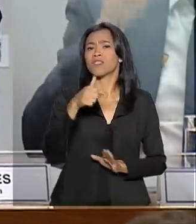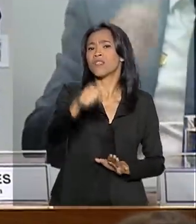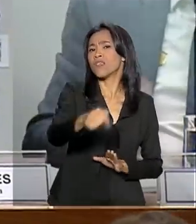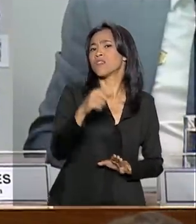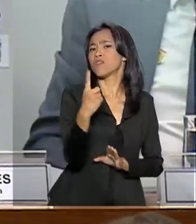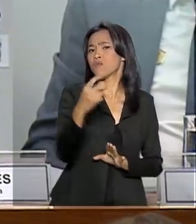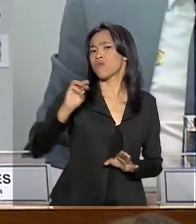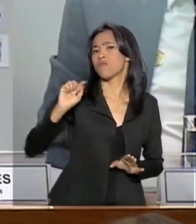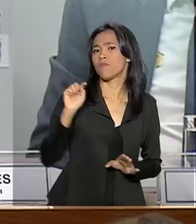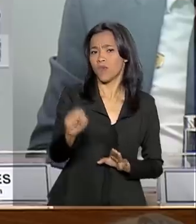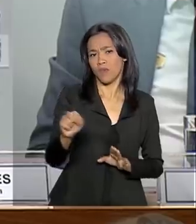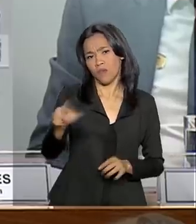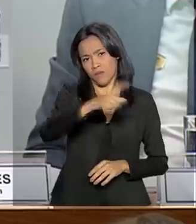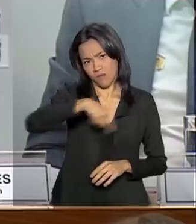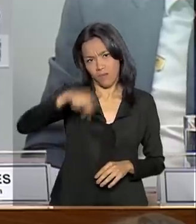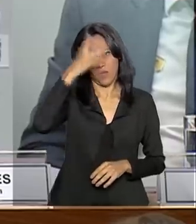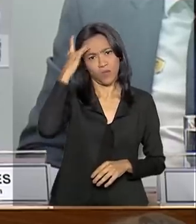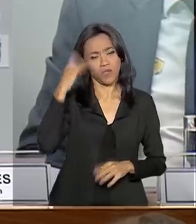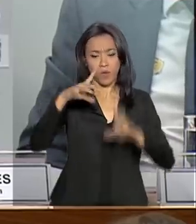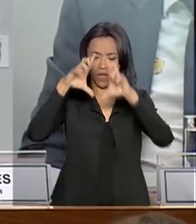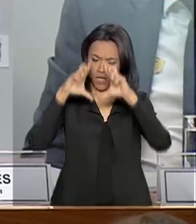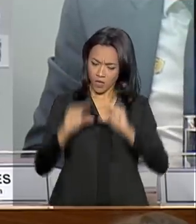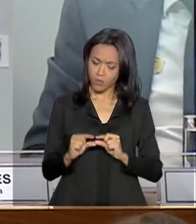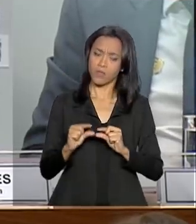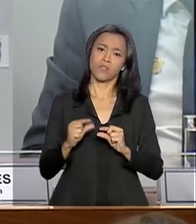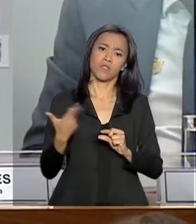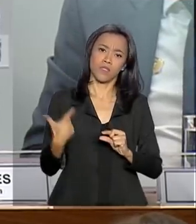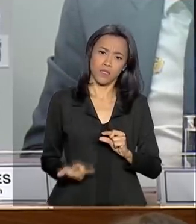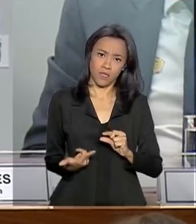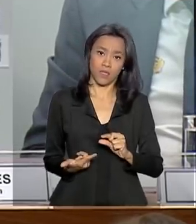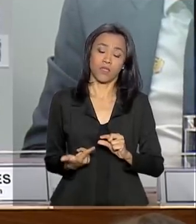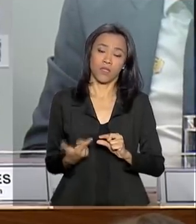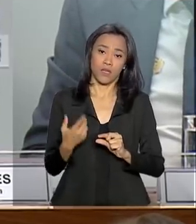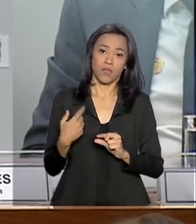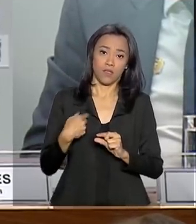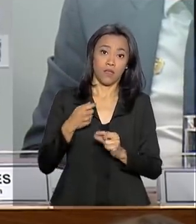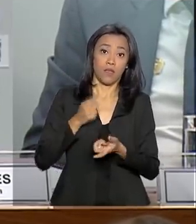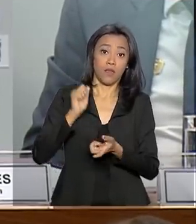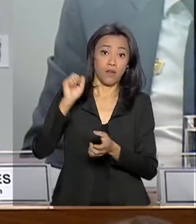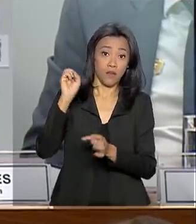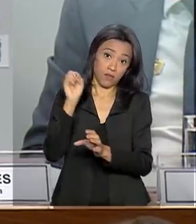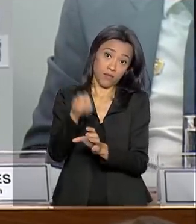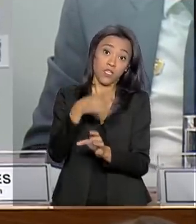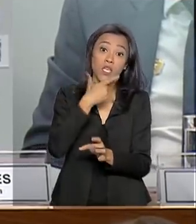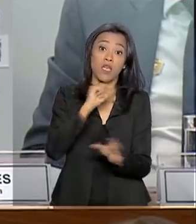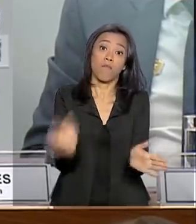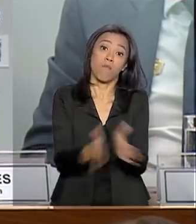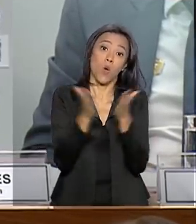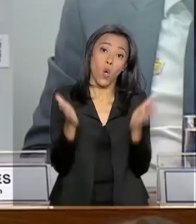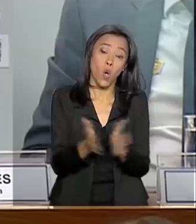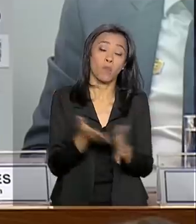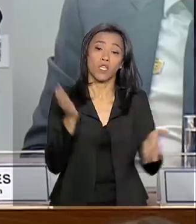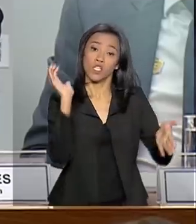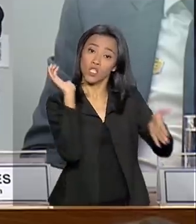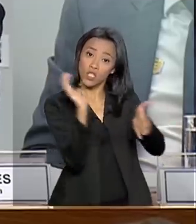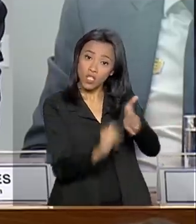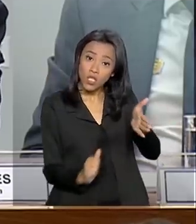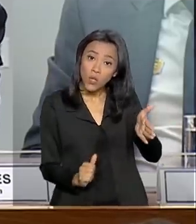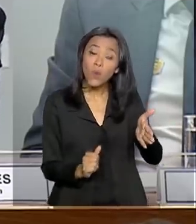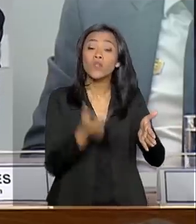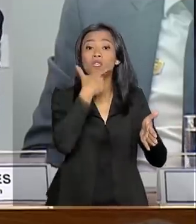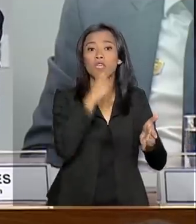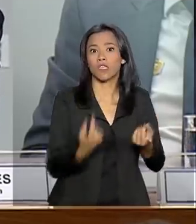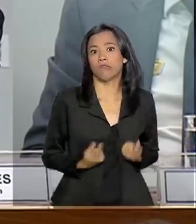reduziu a contribuição, reduziu a contribuição dos mais pobres, tirou um pouco mais dos que